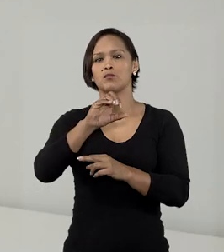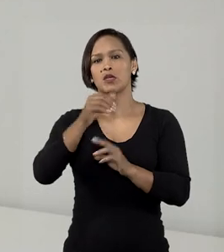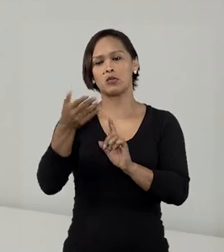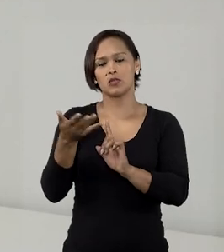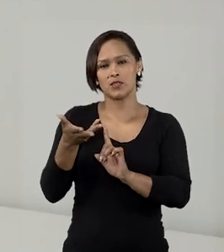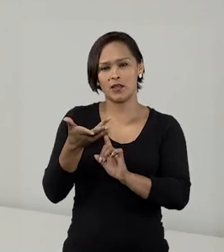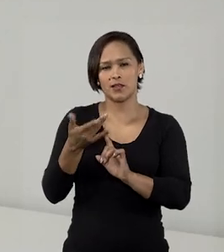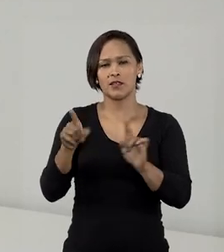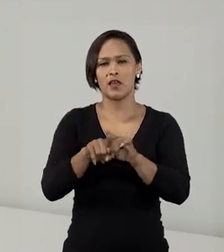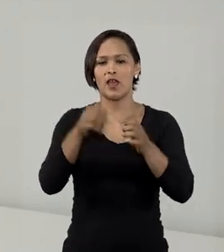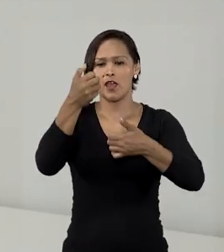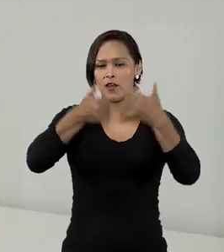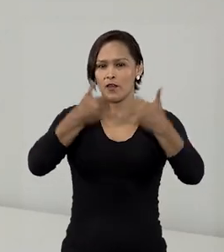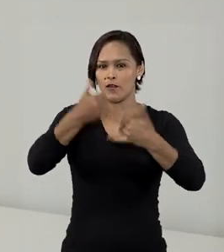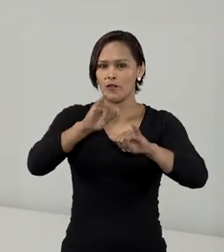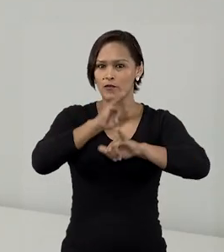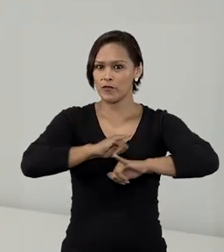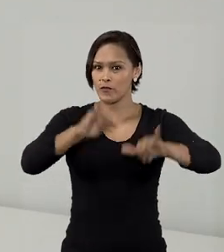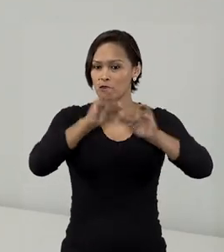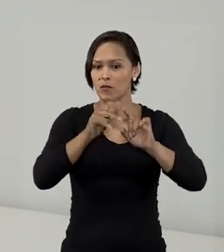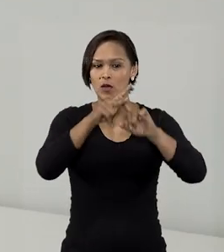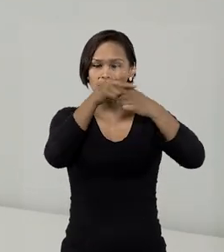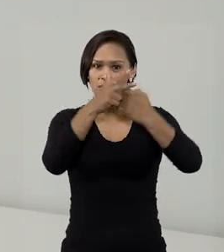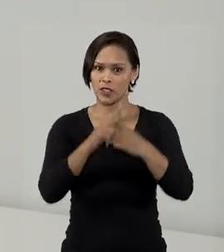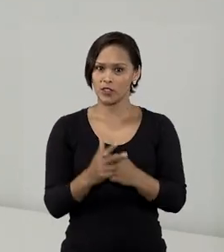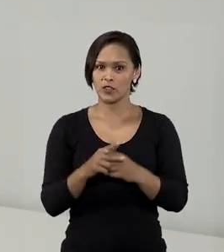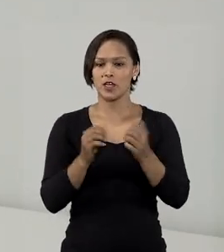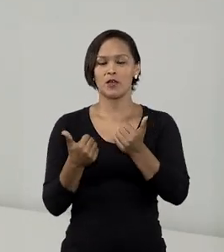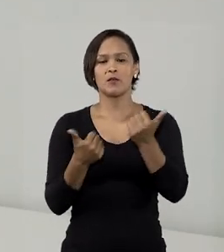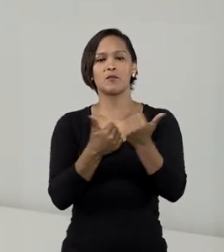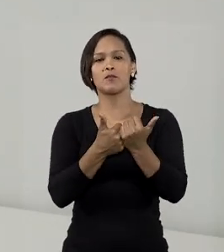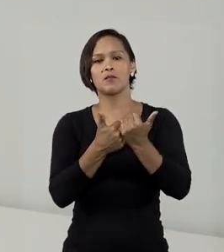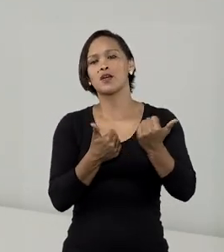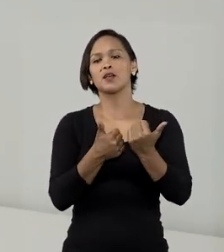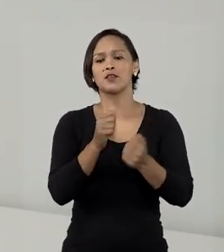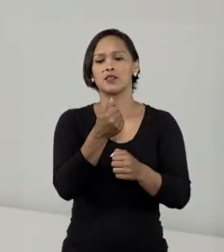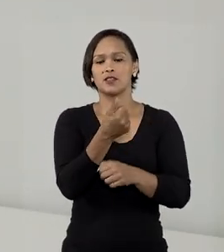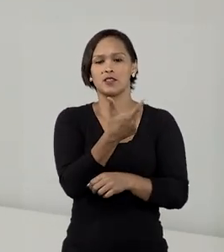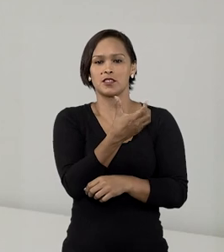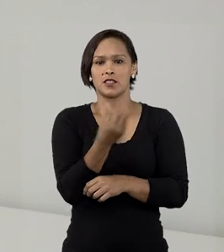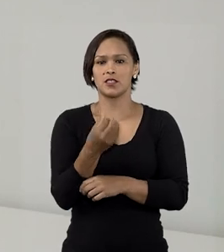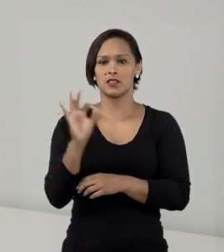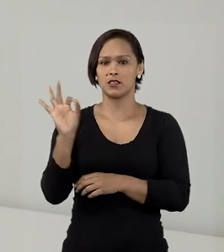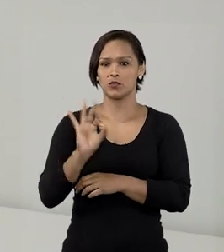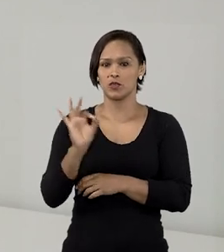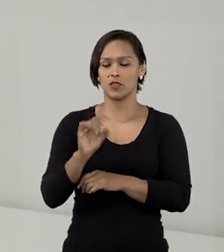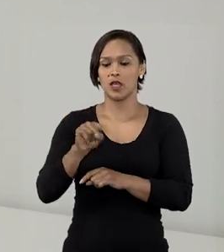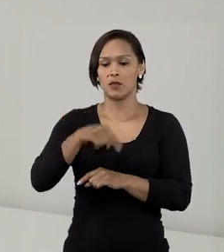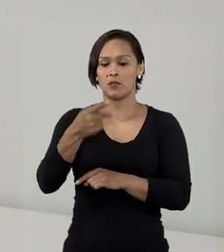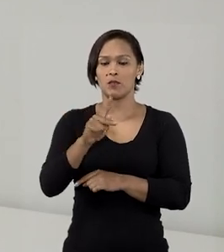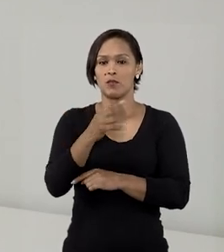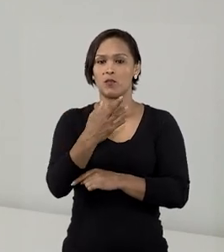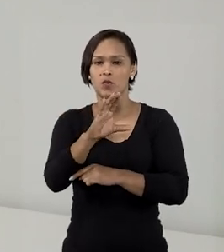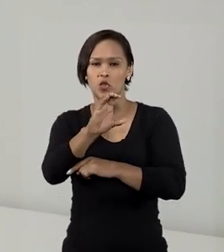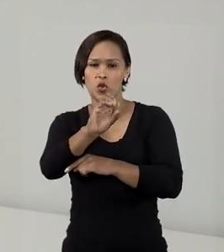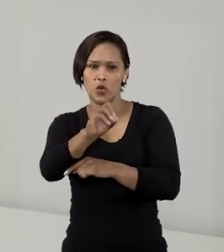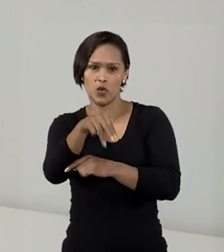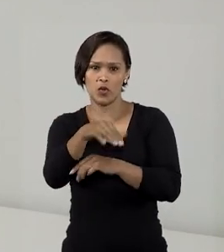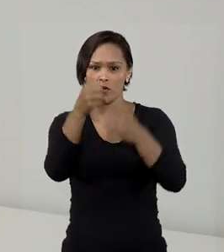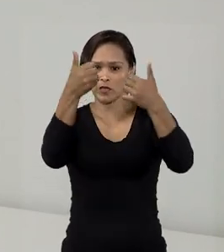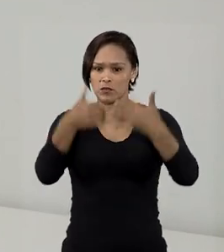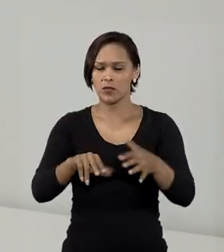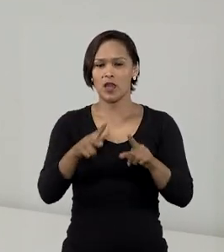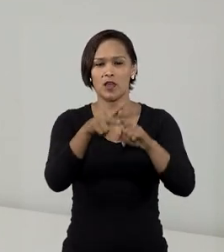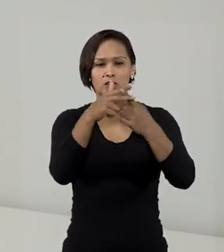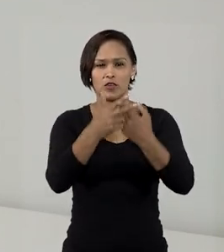beneficiários que reajustaria o plano de assistência em cerca de 16%. Para o Procon, o reajuste seria ilegal